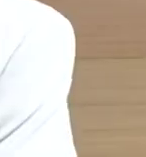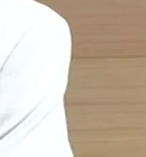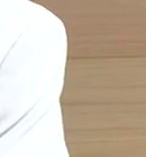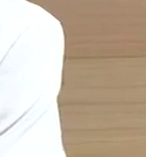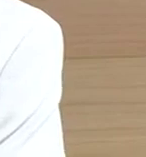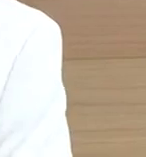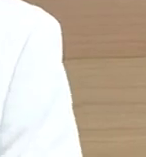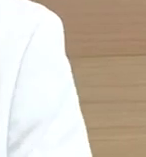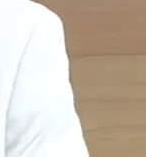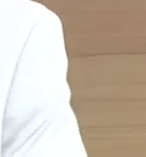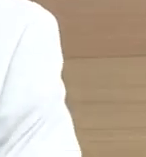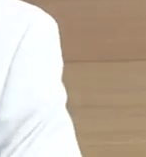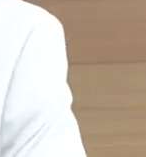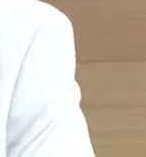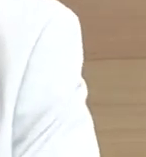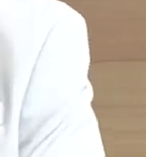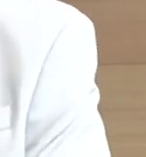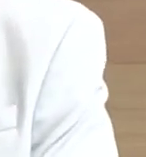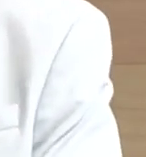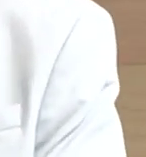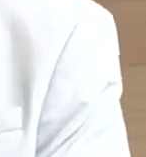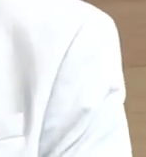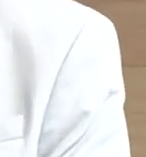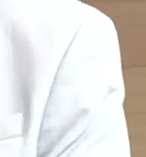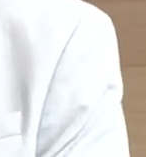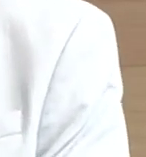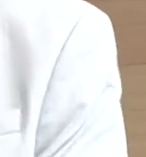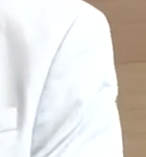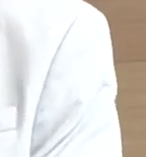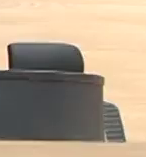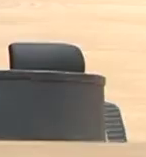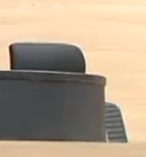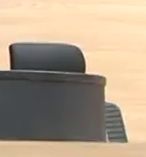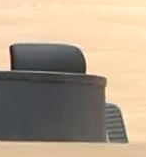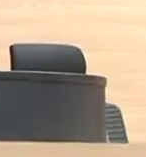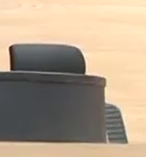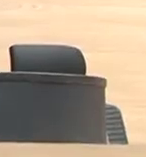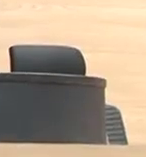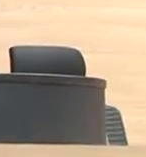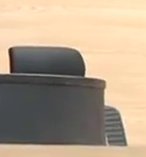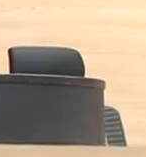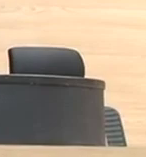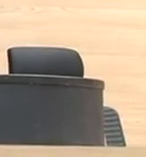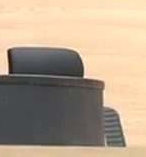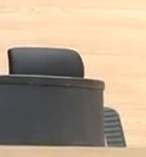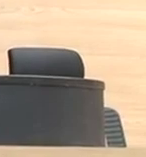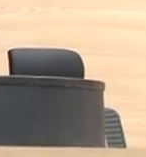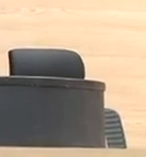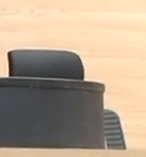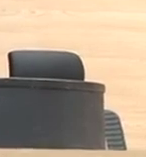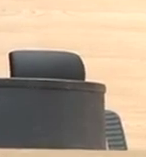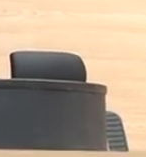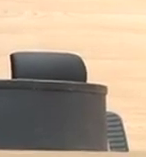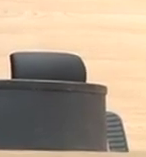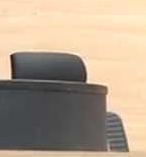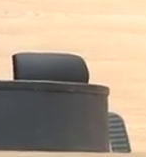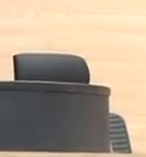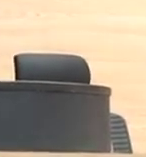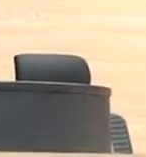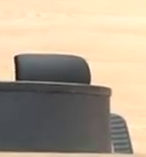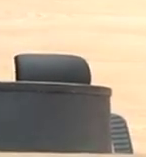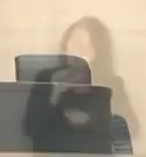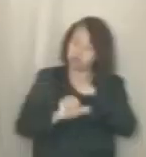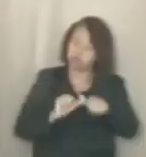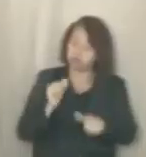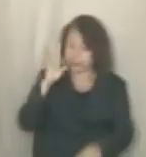O vereador Osmar Ricardo disse que vai promover uma audiência pública para tratar sobre a entrega dos habitacionais em Canta Moça 1 e 2 no bairro